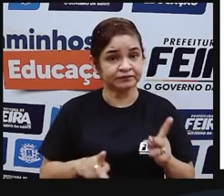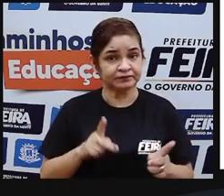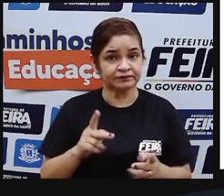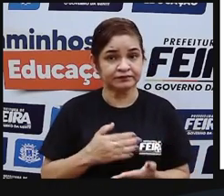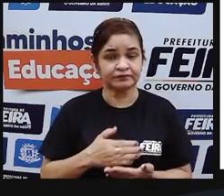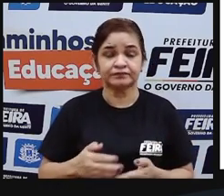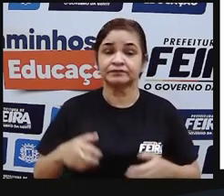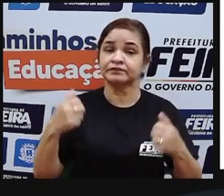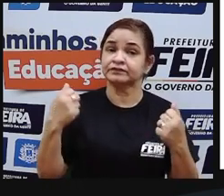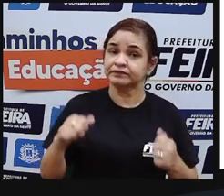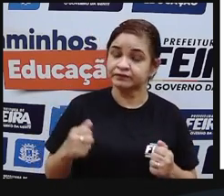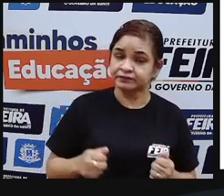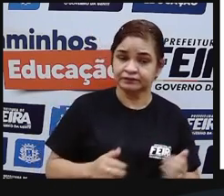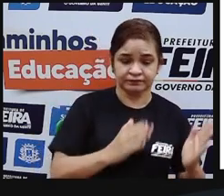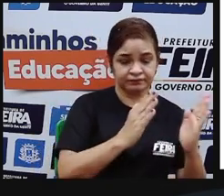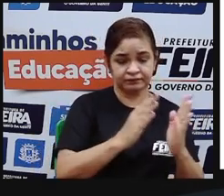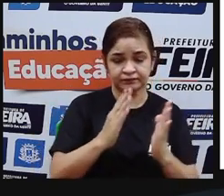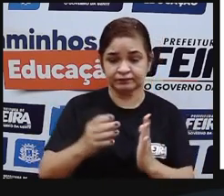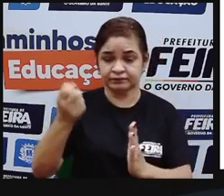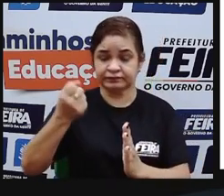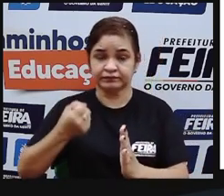necessidade de uma contabilidade